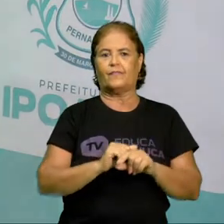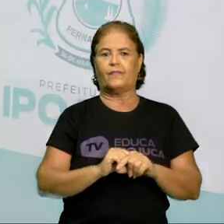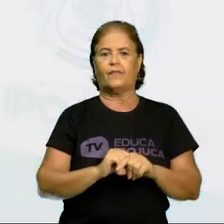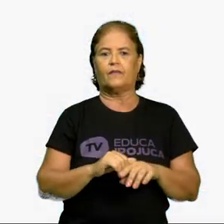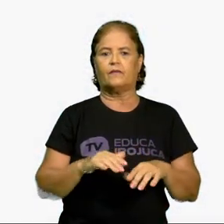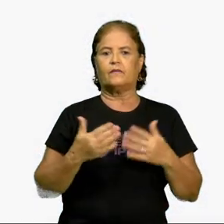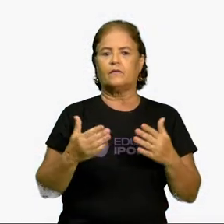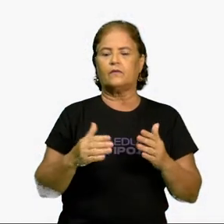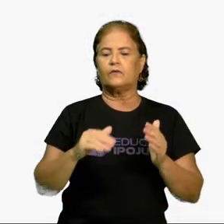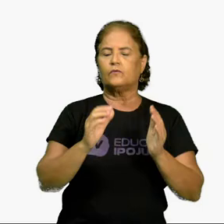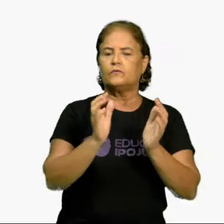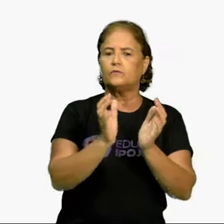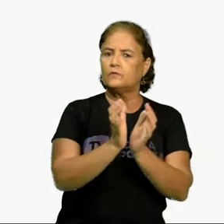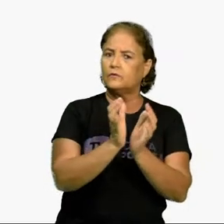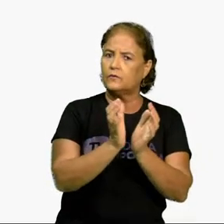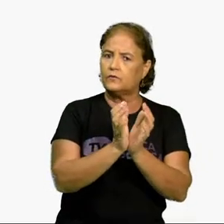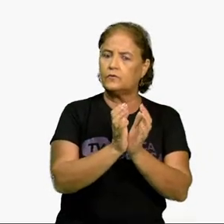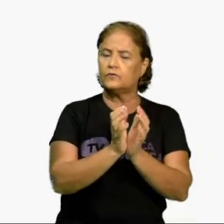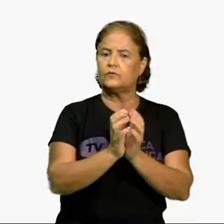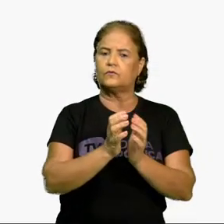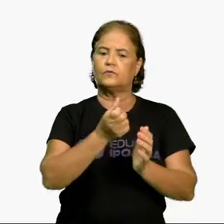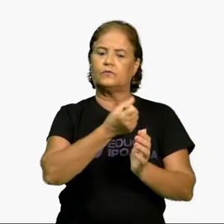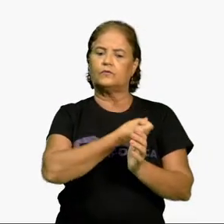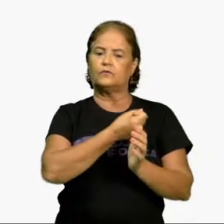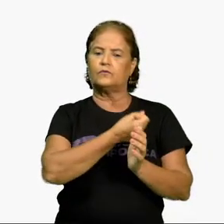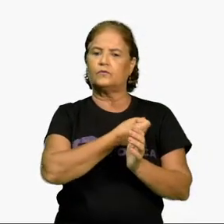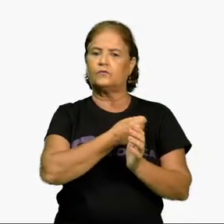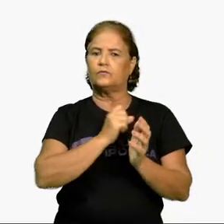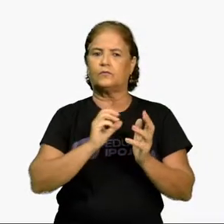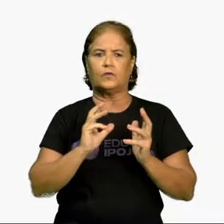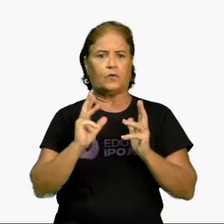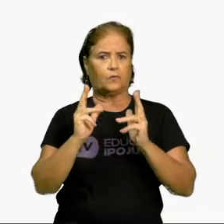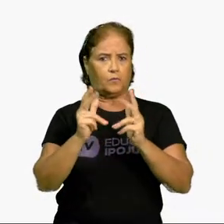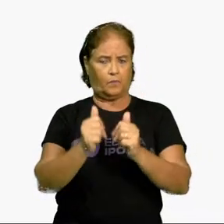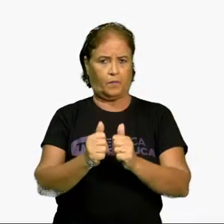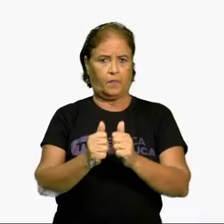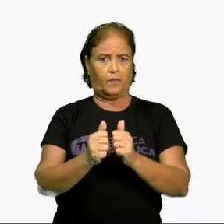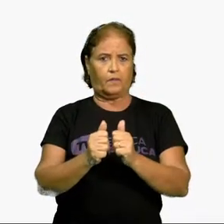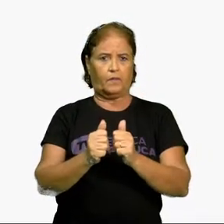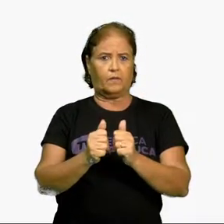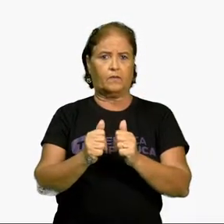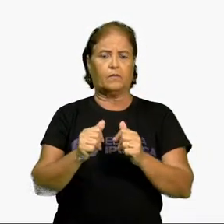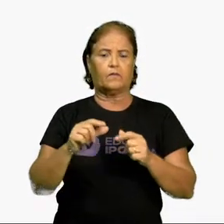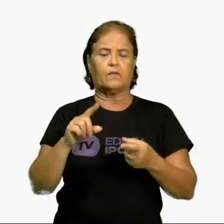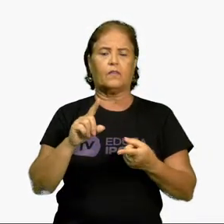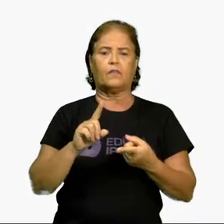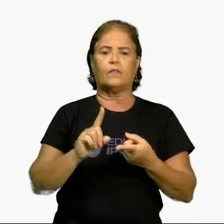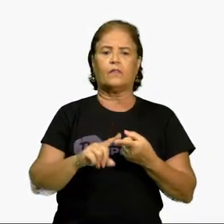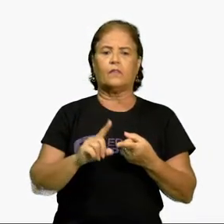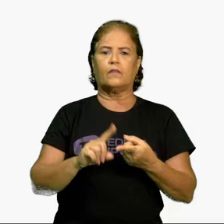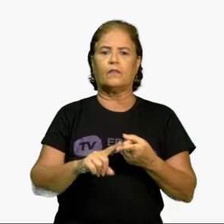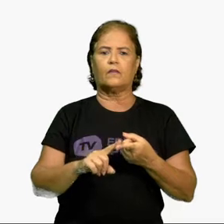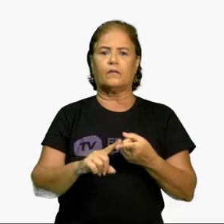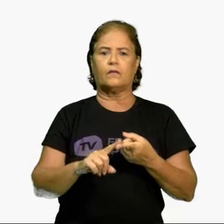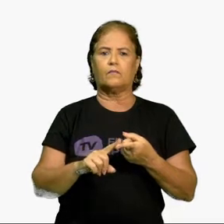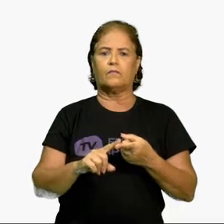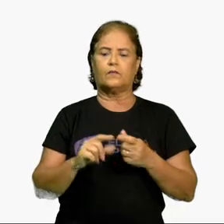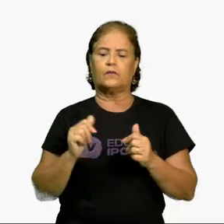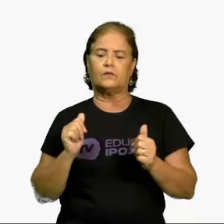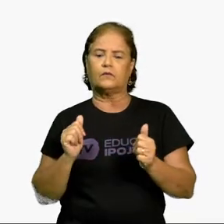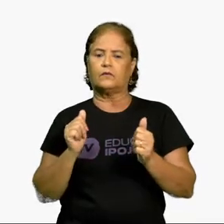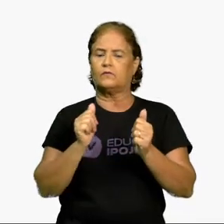conjunto, os números inteiros, eles também estão contindo o conjunto dos números